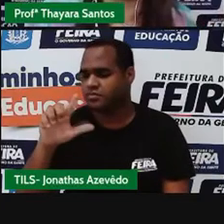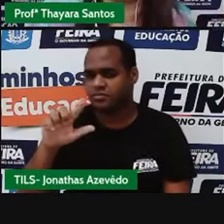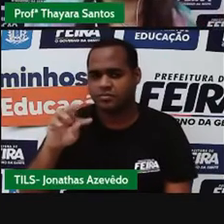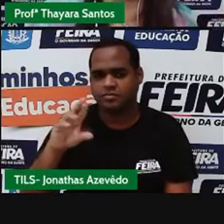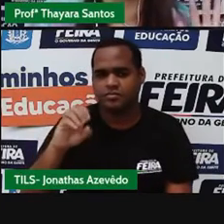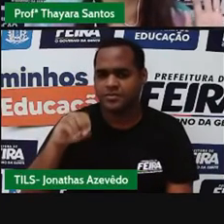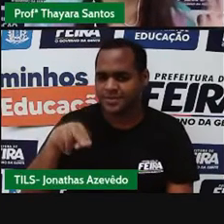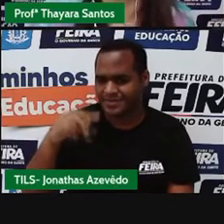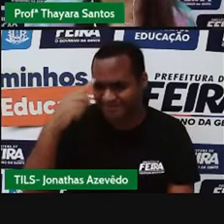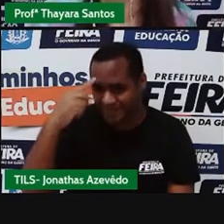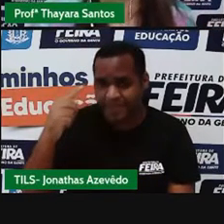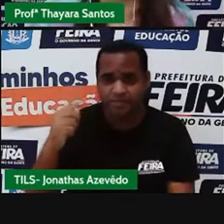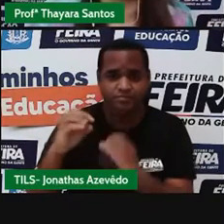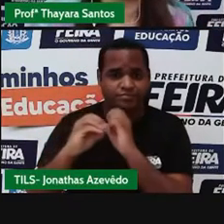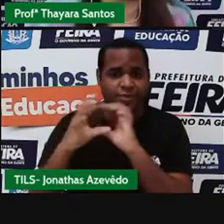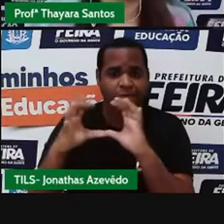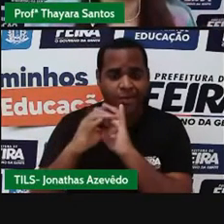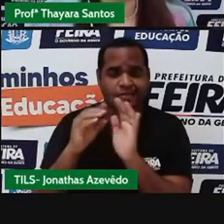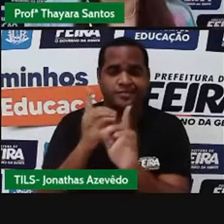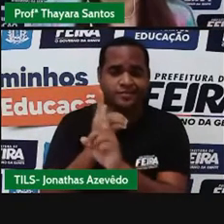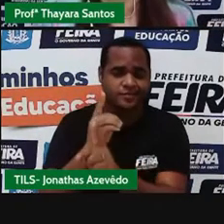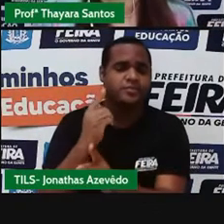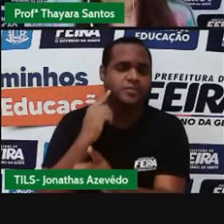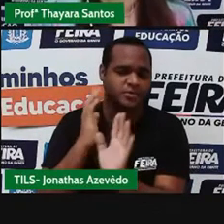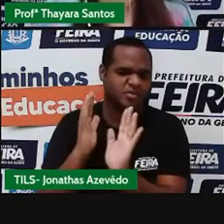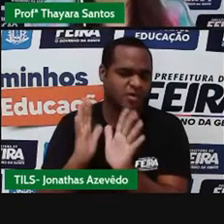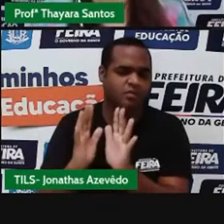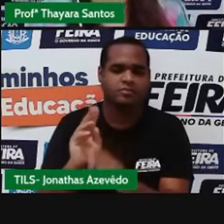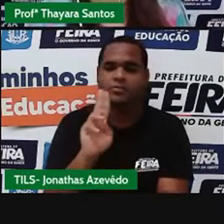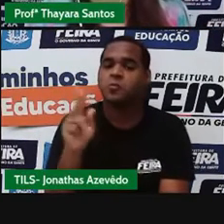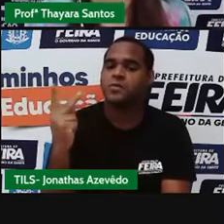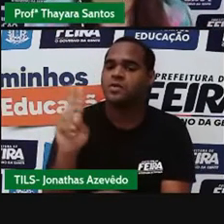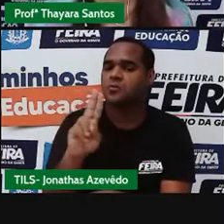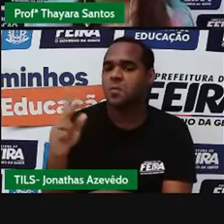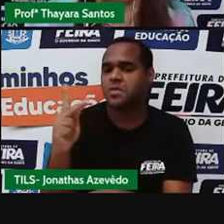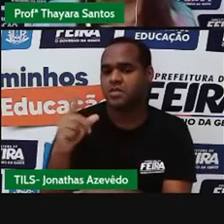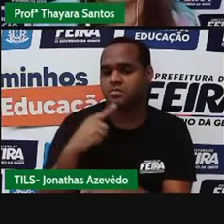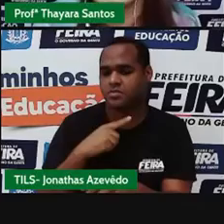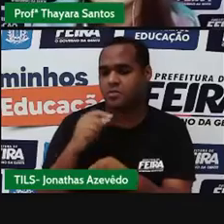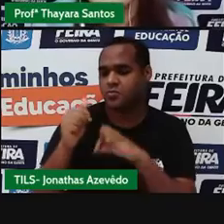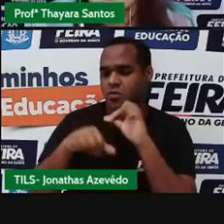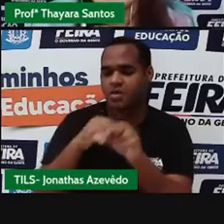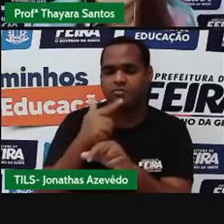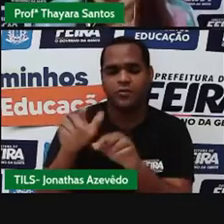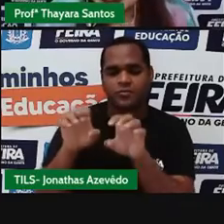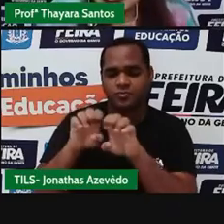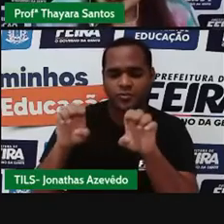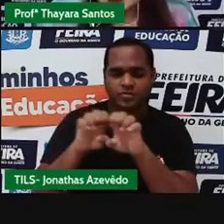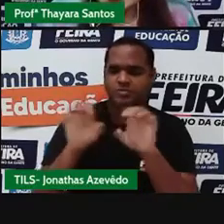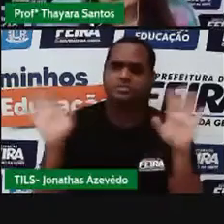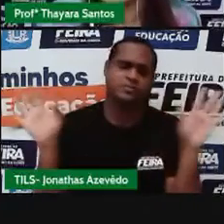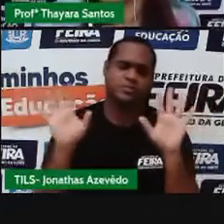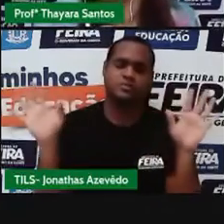isso foi descoberto, já tinha dado nome a essa estrutura e não tinha mais como mudar naquele momento.